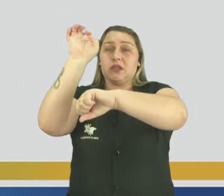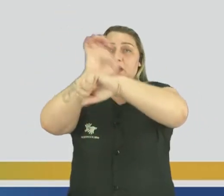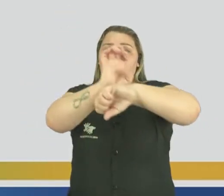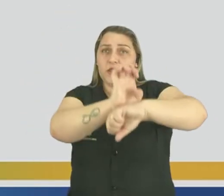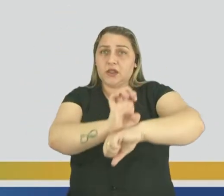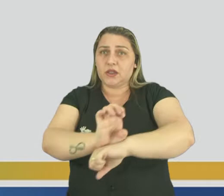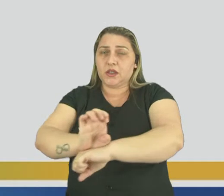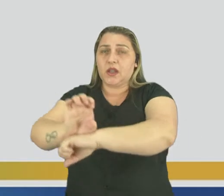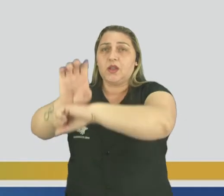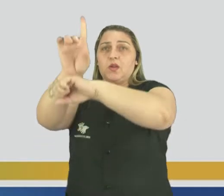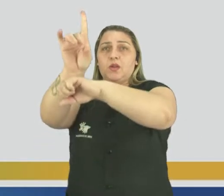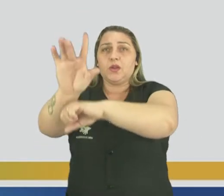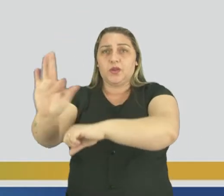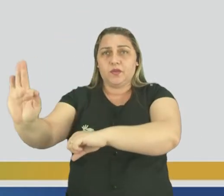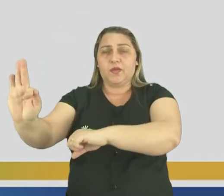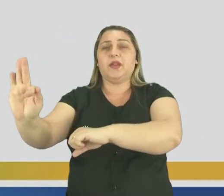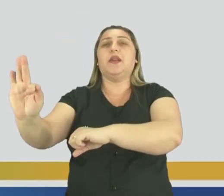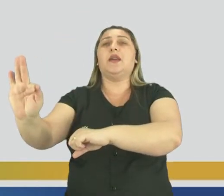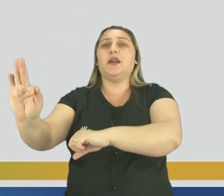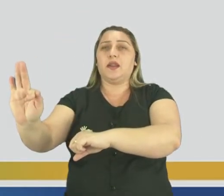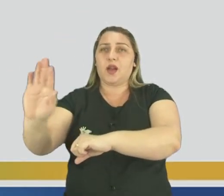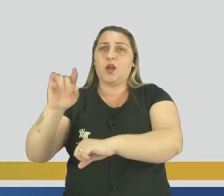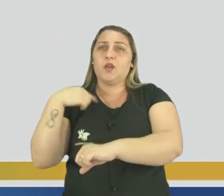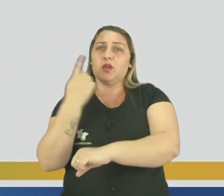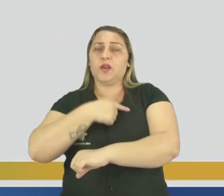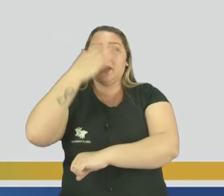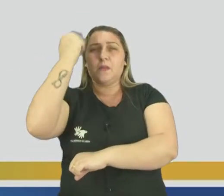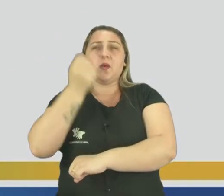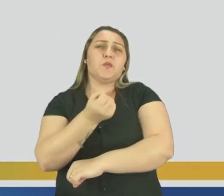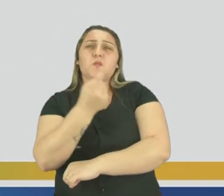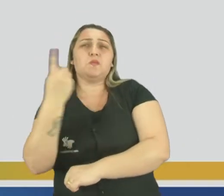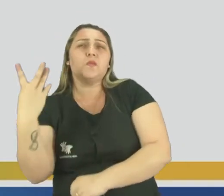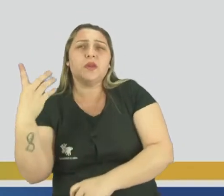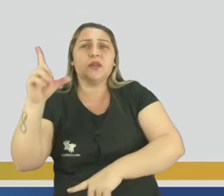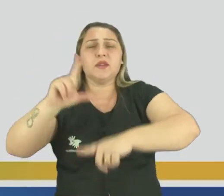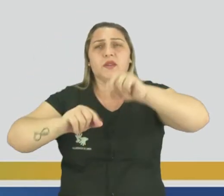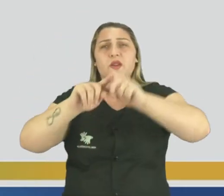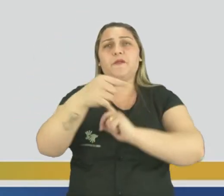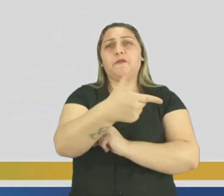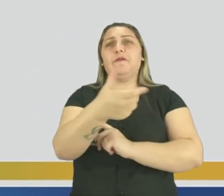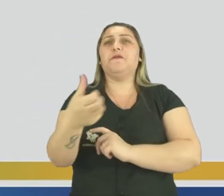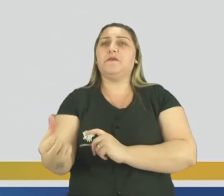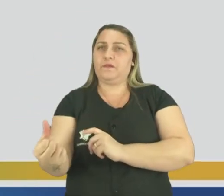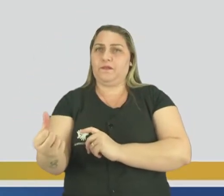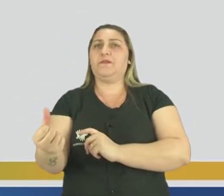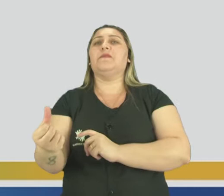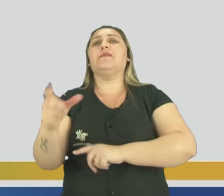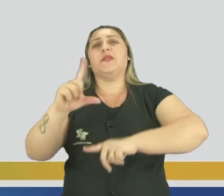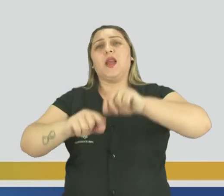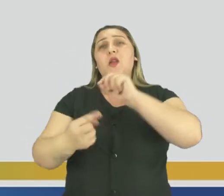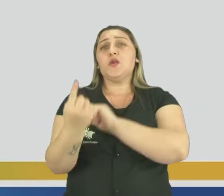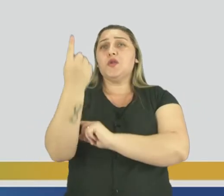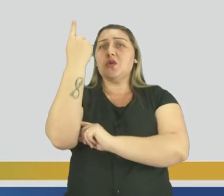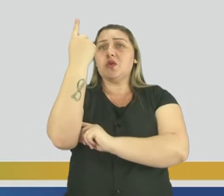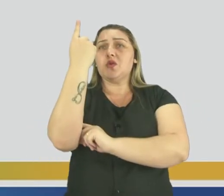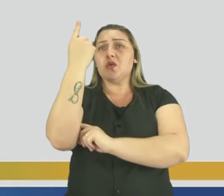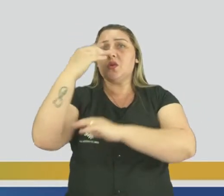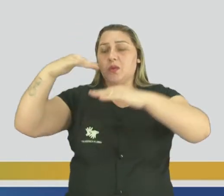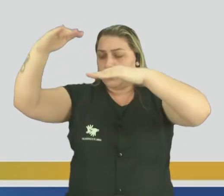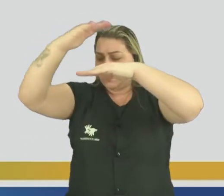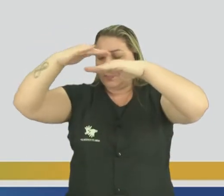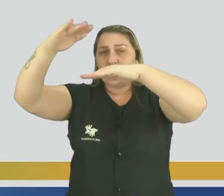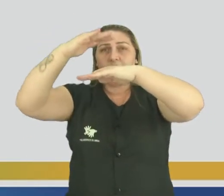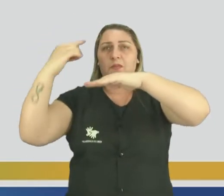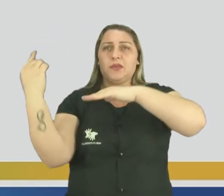o Distrito Federal. Então, nós sabemos que tem quantas estrelas? 26 estrelas. E uma estrela lá em cima,